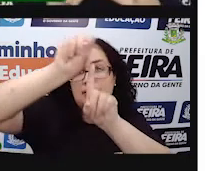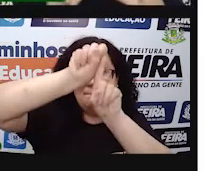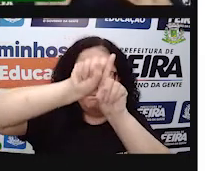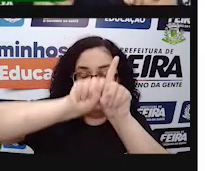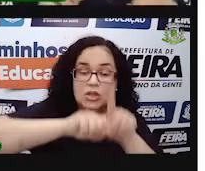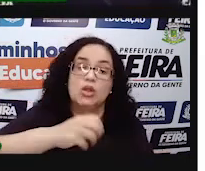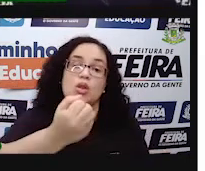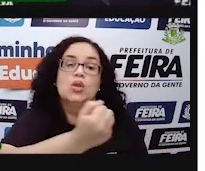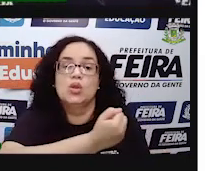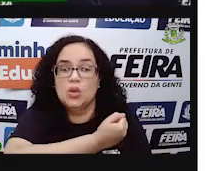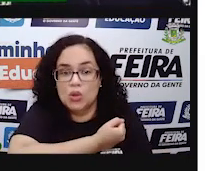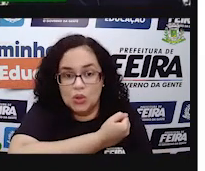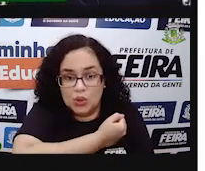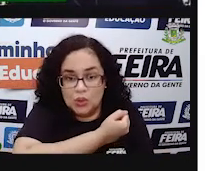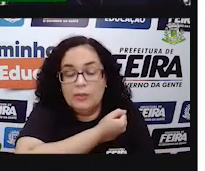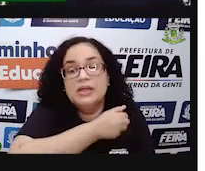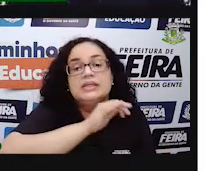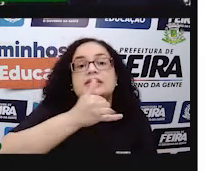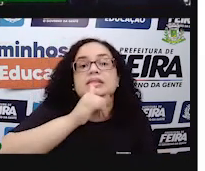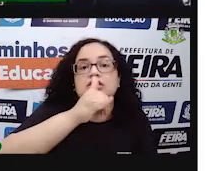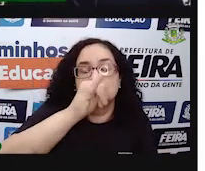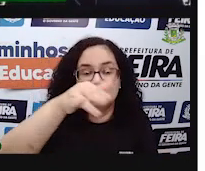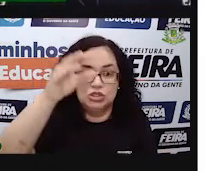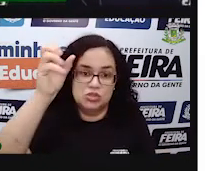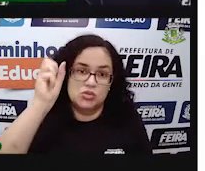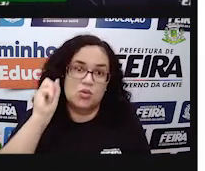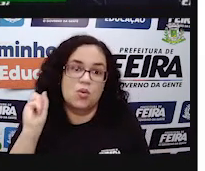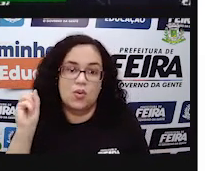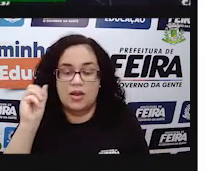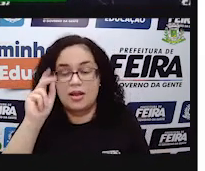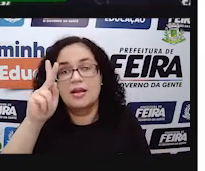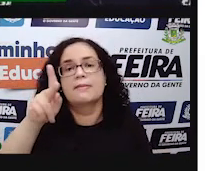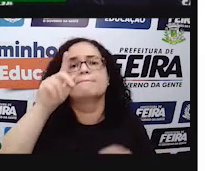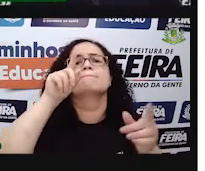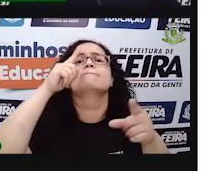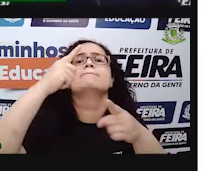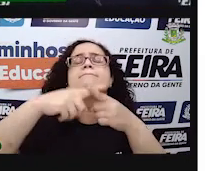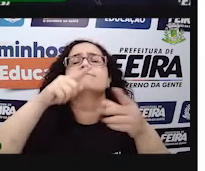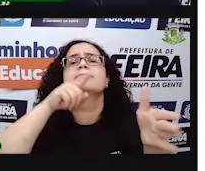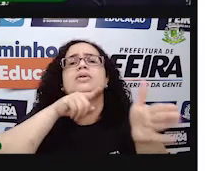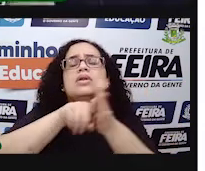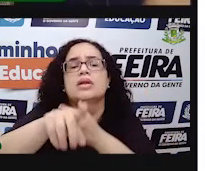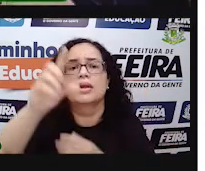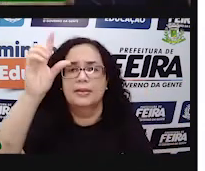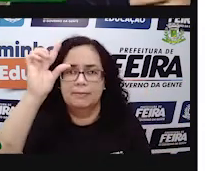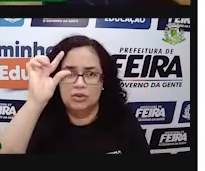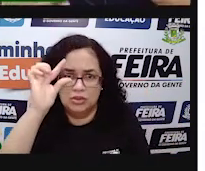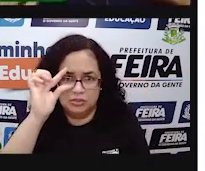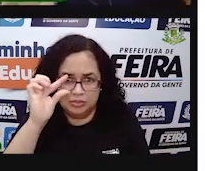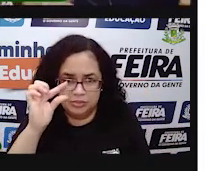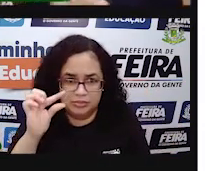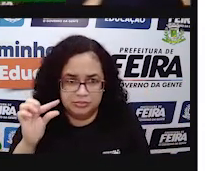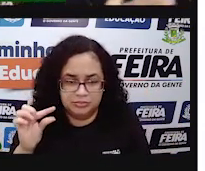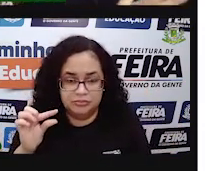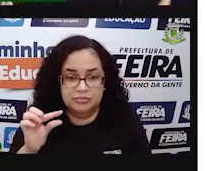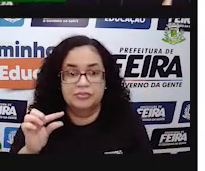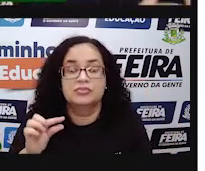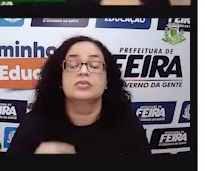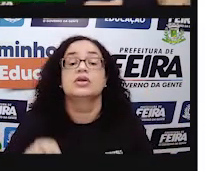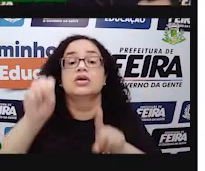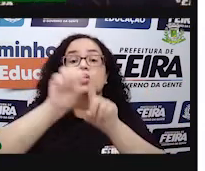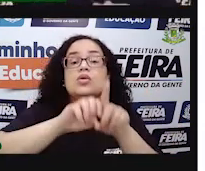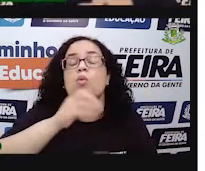casa. Procura aquele mês que teve o menor número de consumo de energia, certo? E começa a se perguntar por que